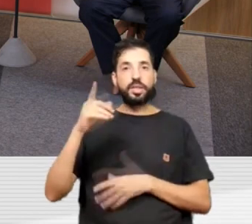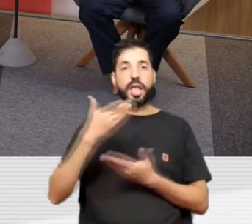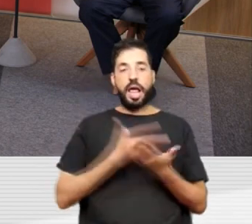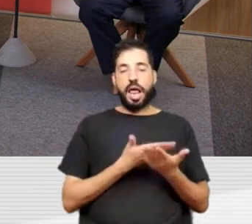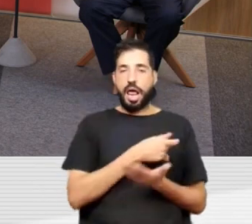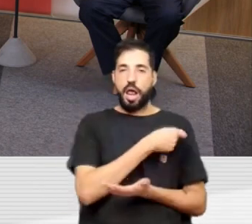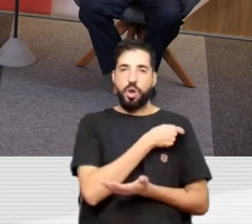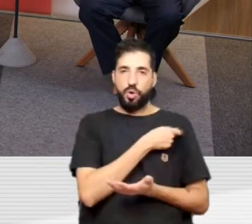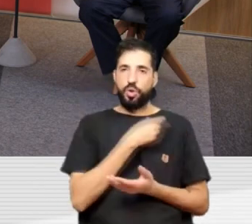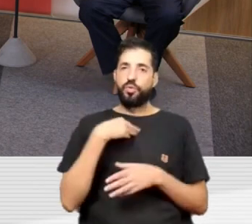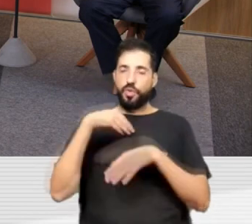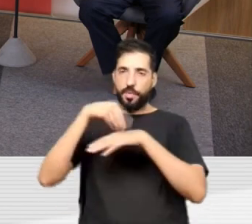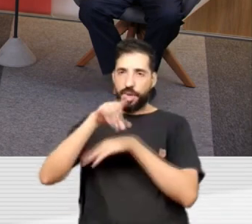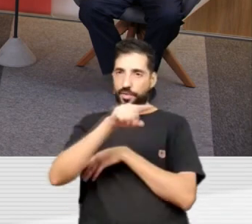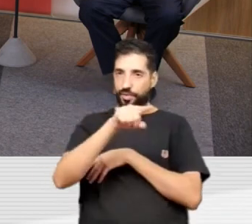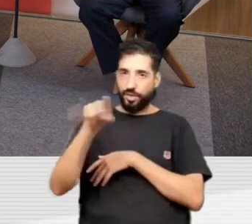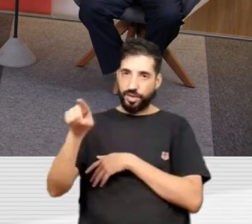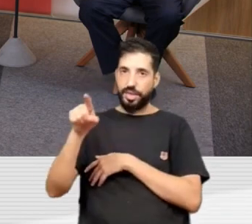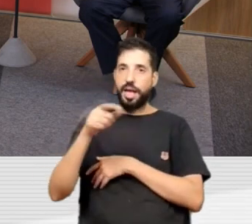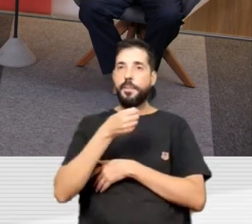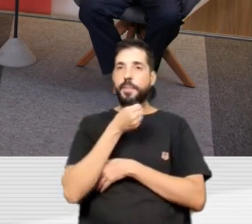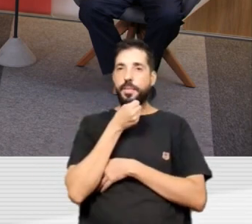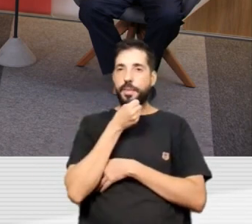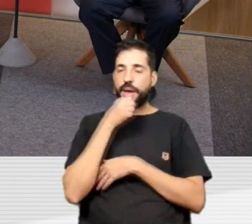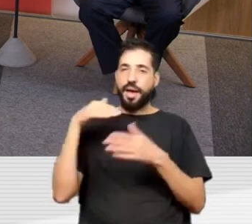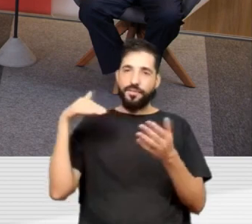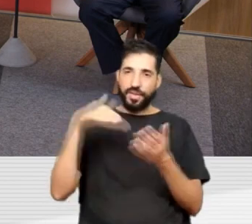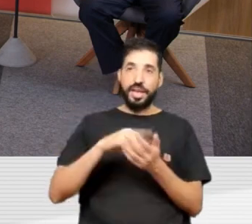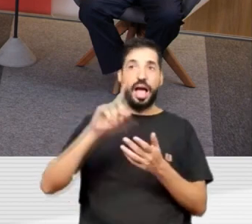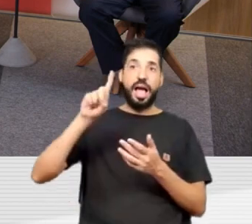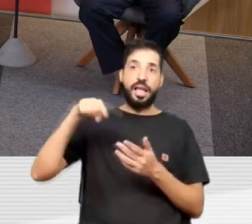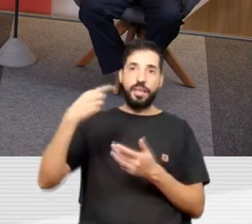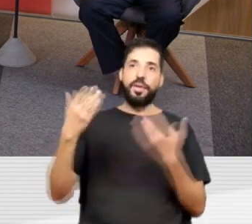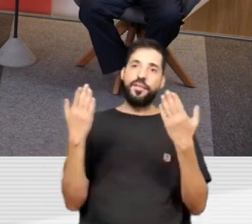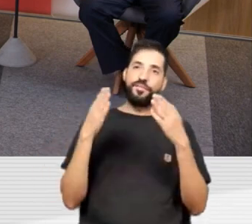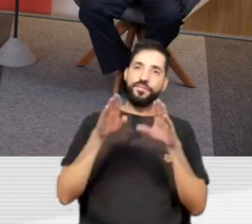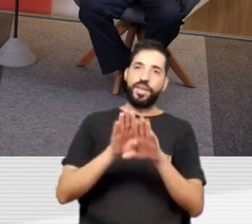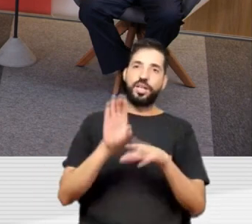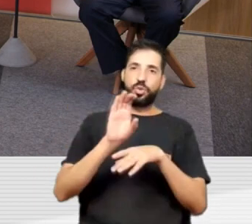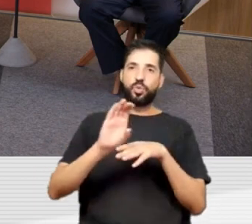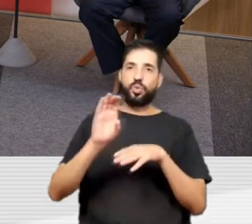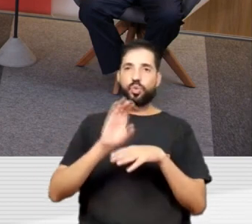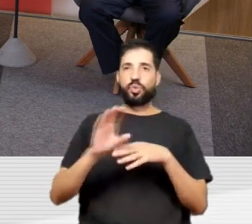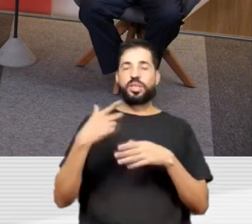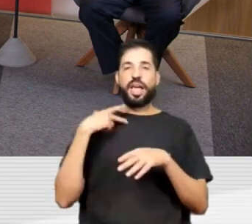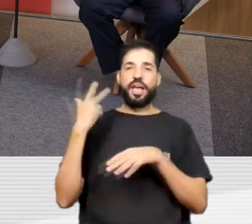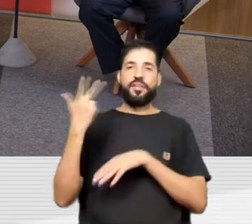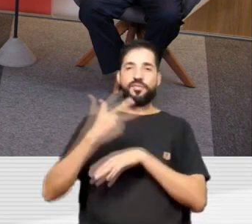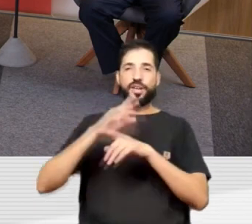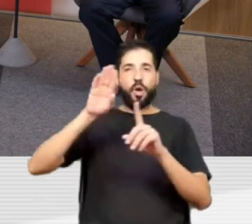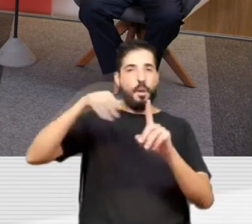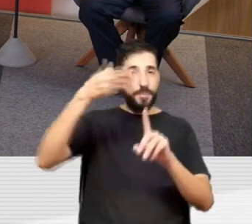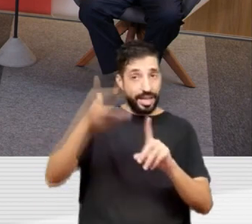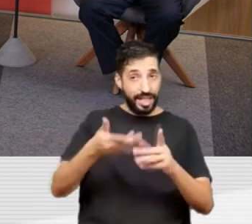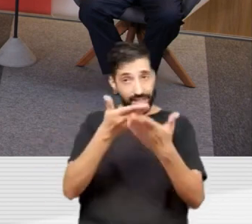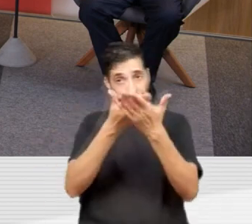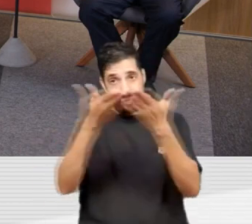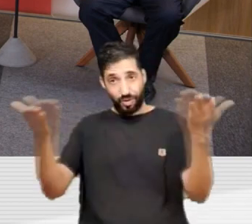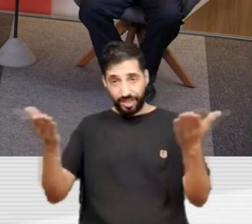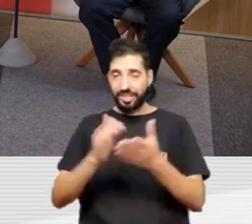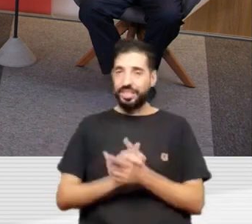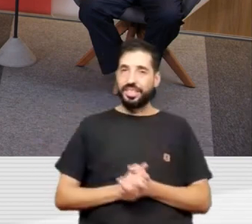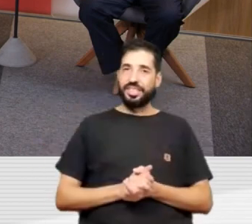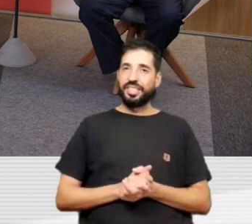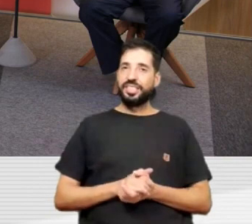passar para vocês darem a palavra final e depois a gente encerra o nosso curso com um vídeo em homenagem a vocês, estudantes,